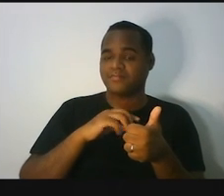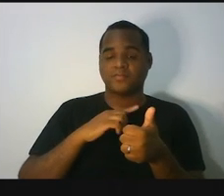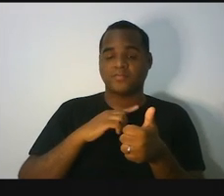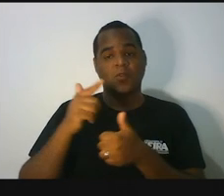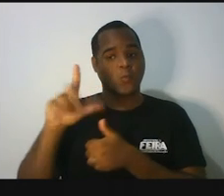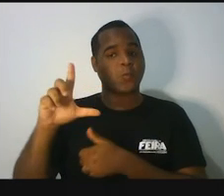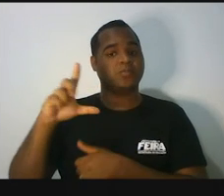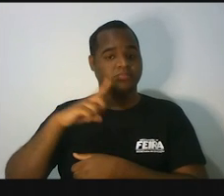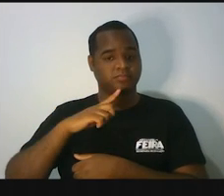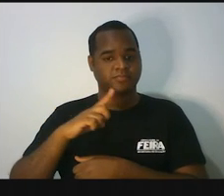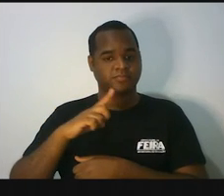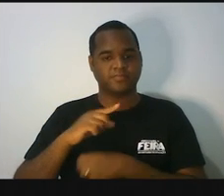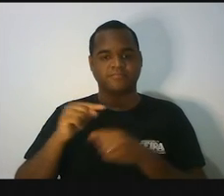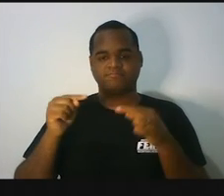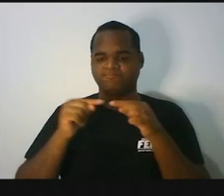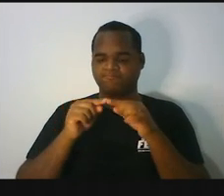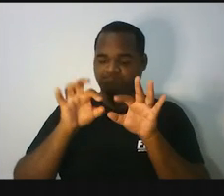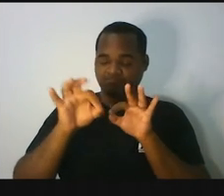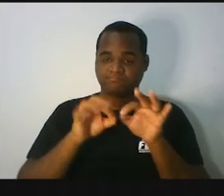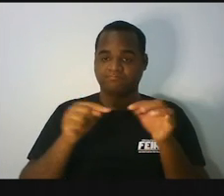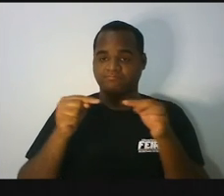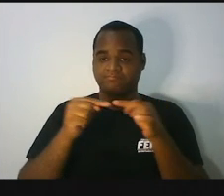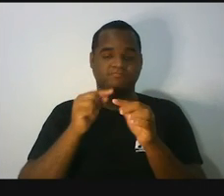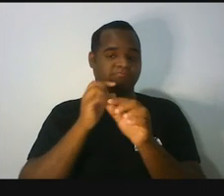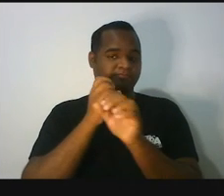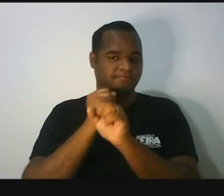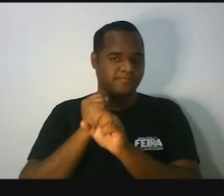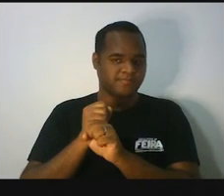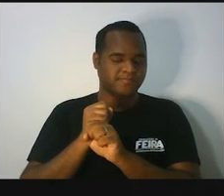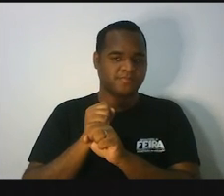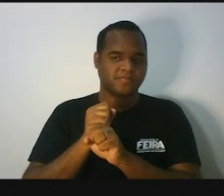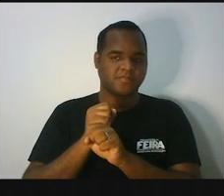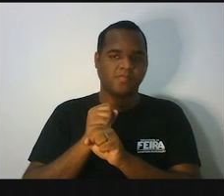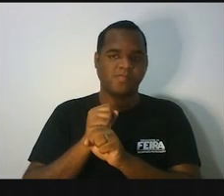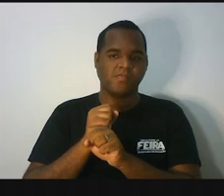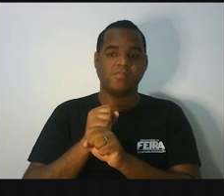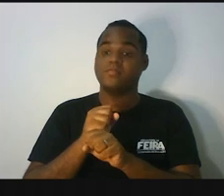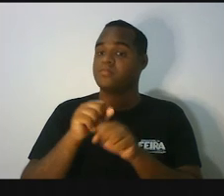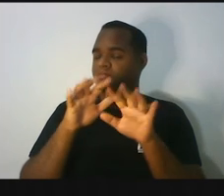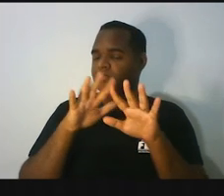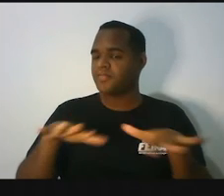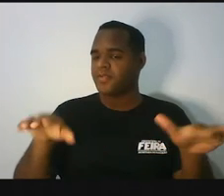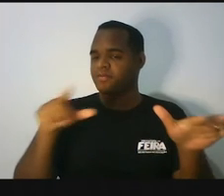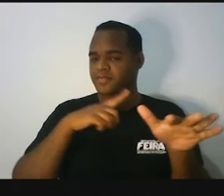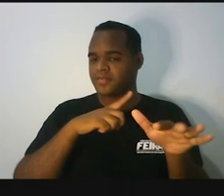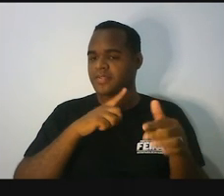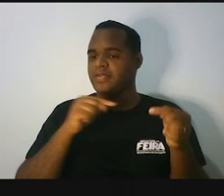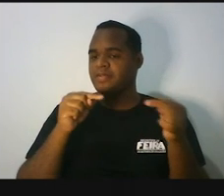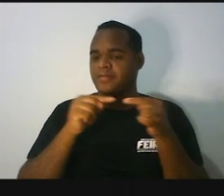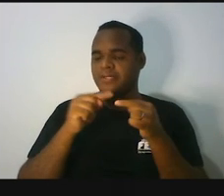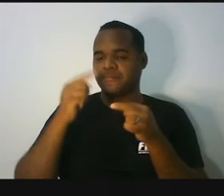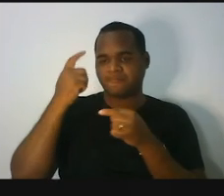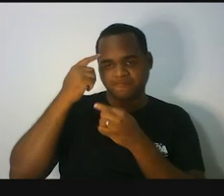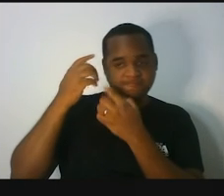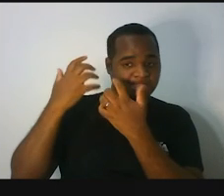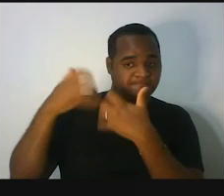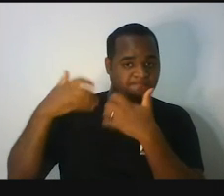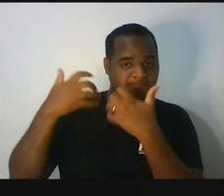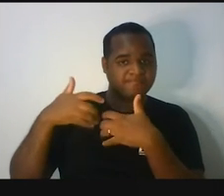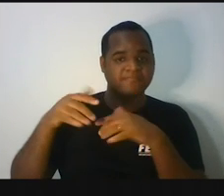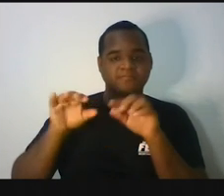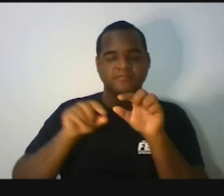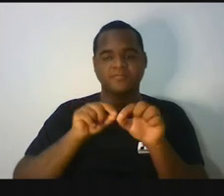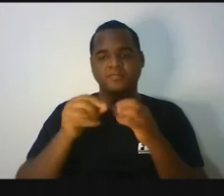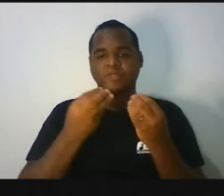que envolve equações e em todo momento nosso raciocínio aqui para resolver a